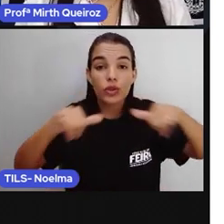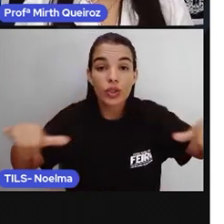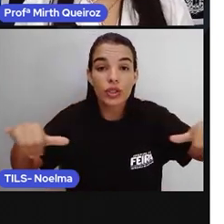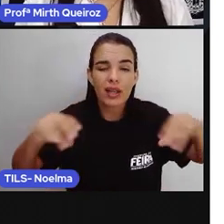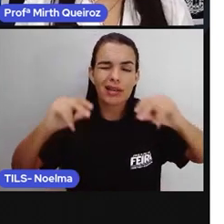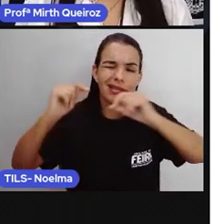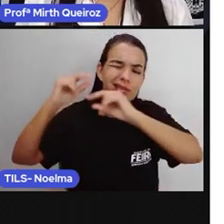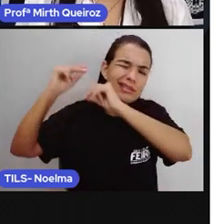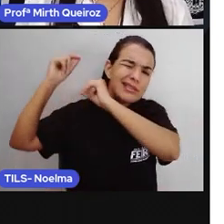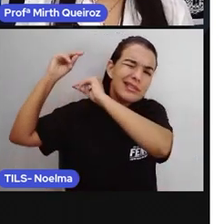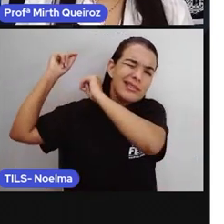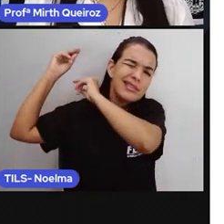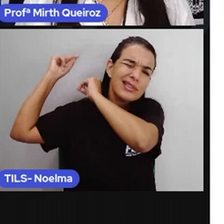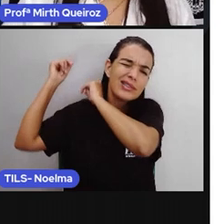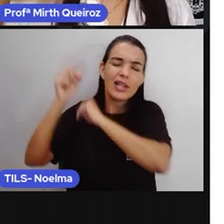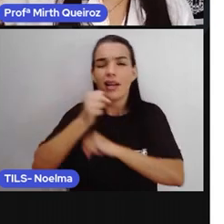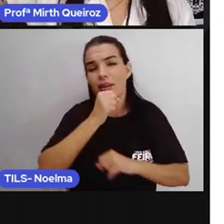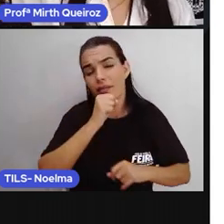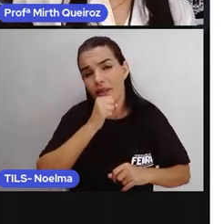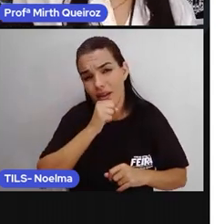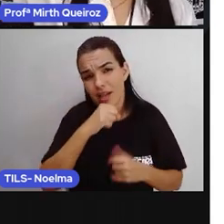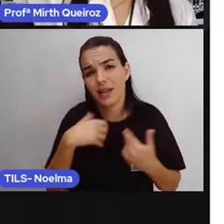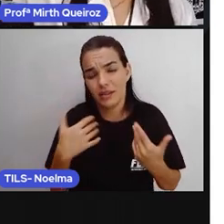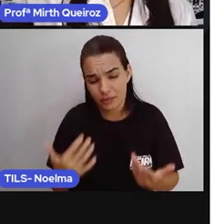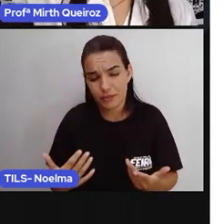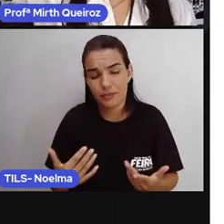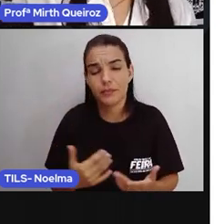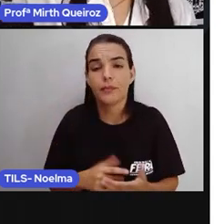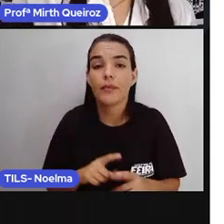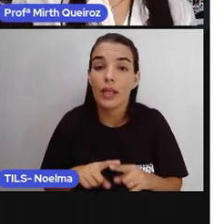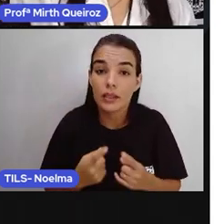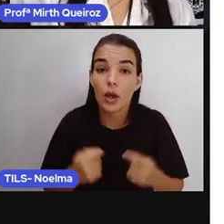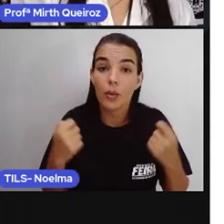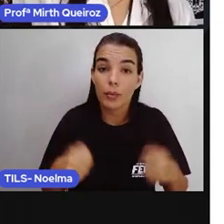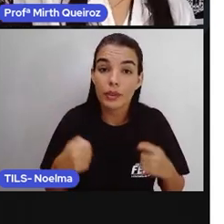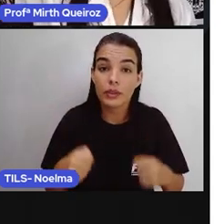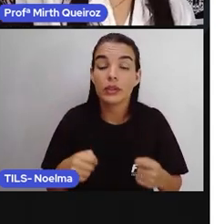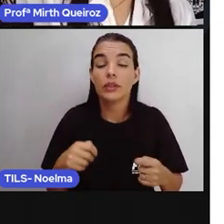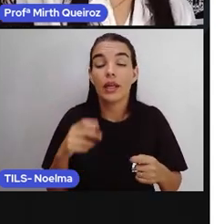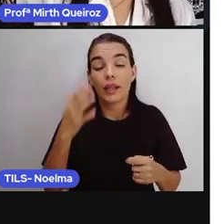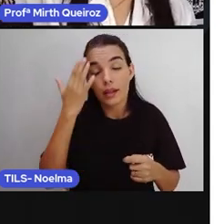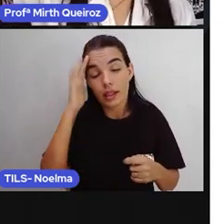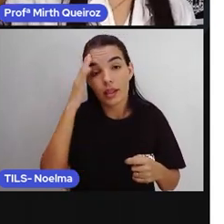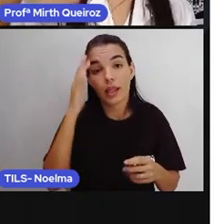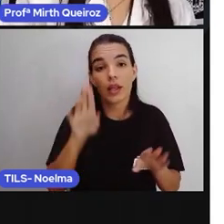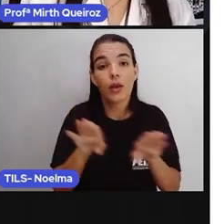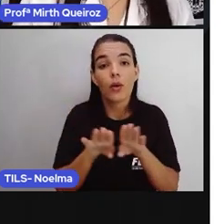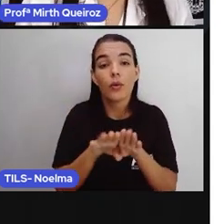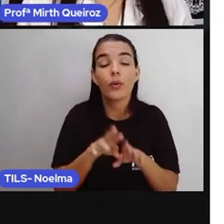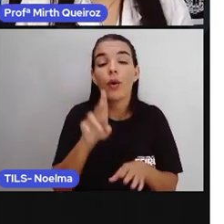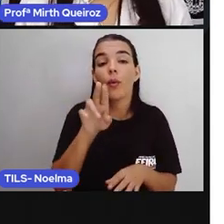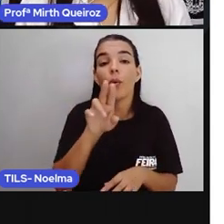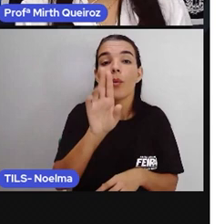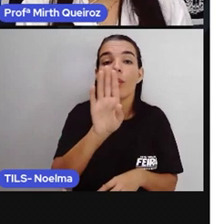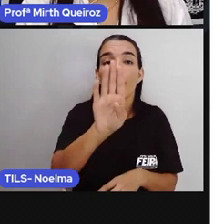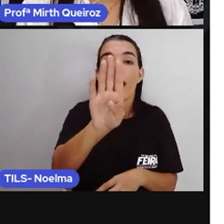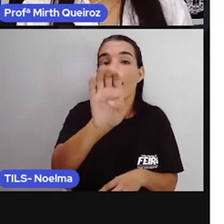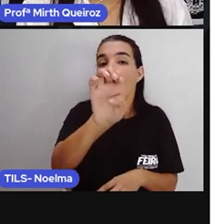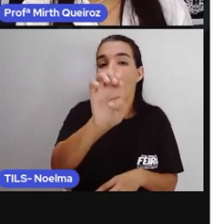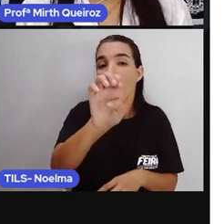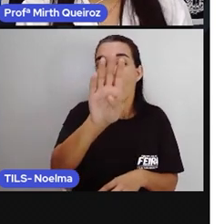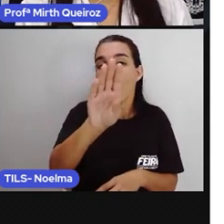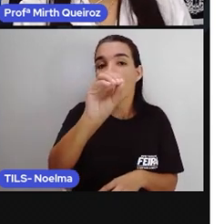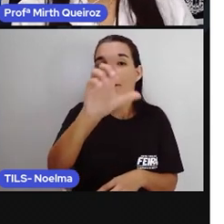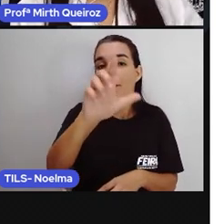a gente, por exemplo, você vê uma notícia do ebola, né? Ebola chega ao Brasil.